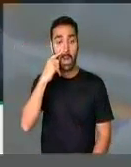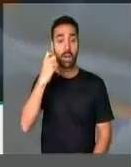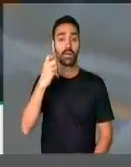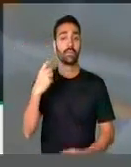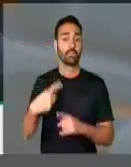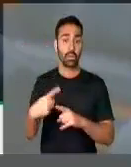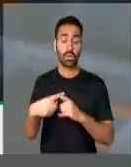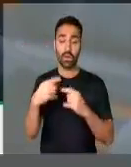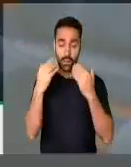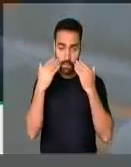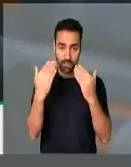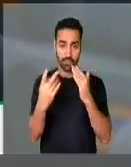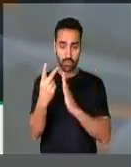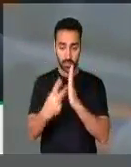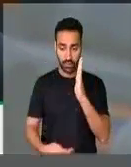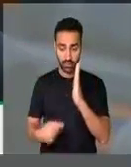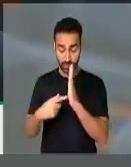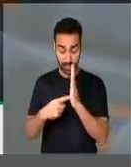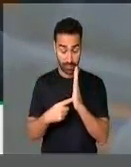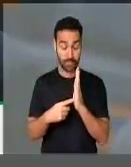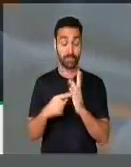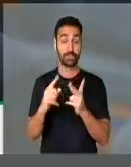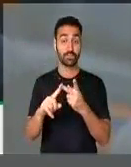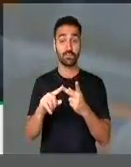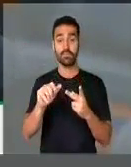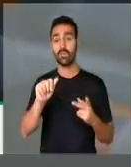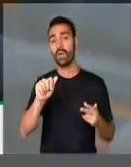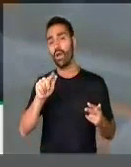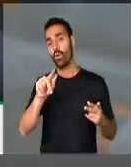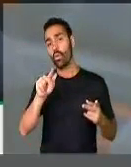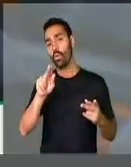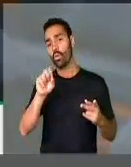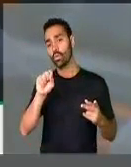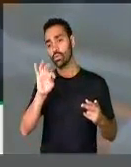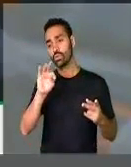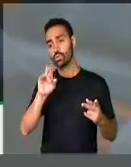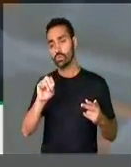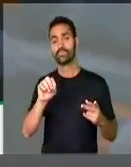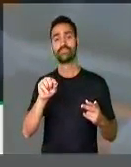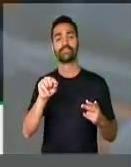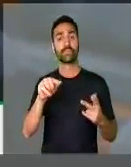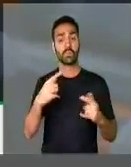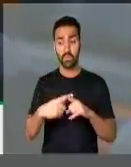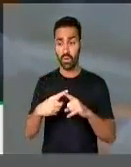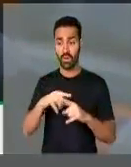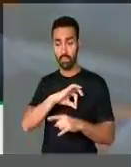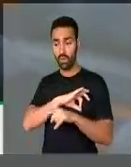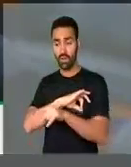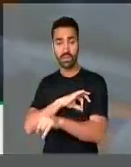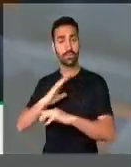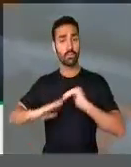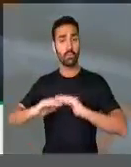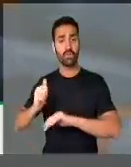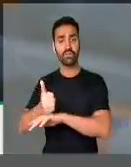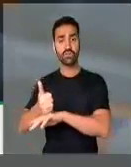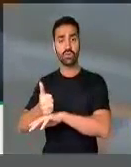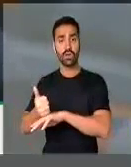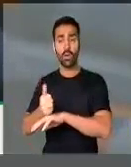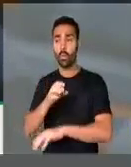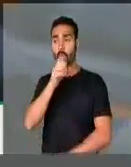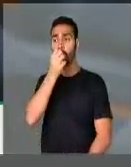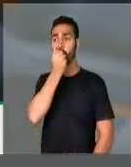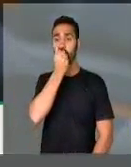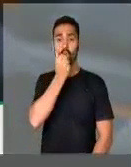por ter apresentado um projeto nessa linha, como o Capitão Augusto. São profissionais que são impedidos de se manifestar.